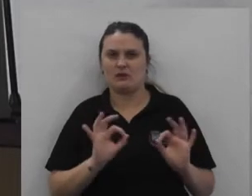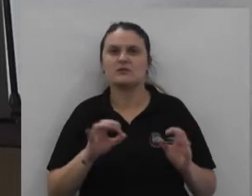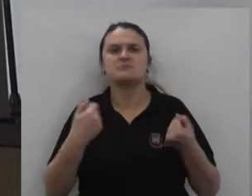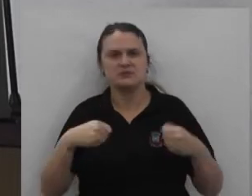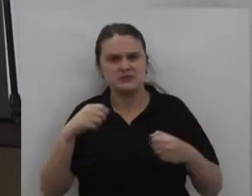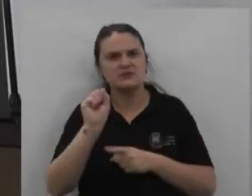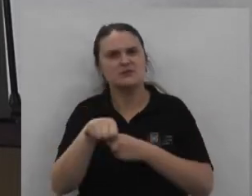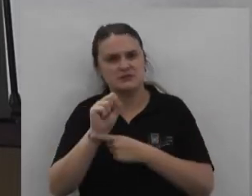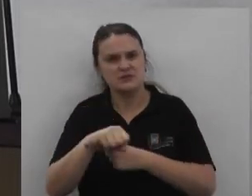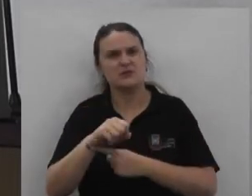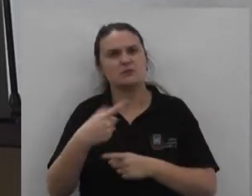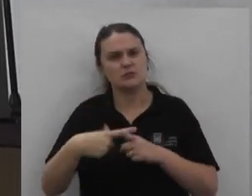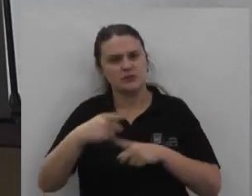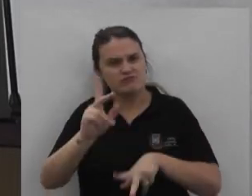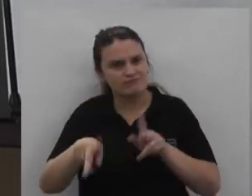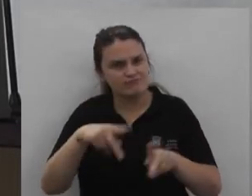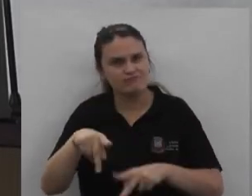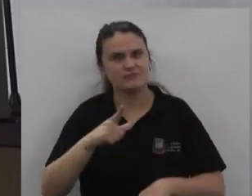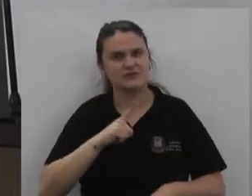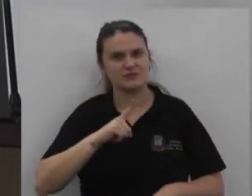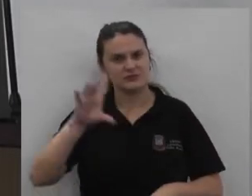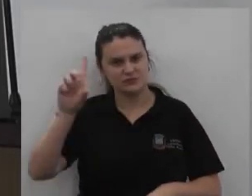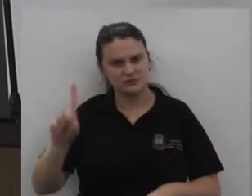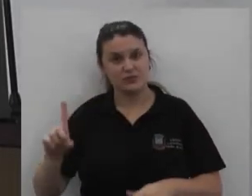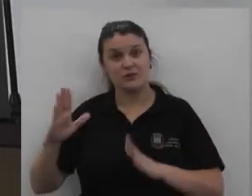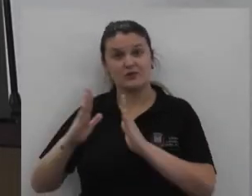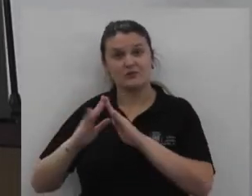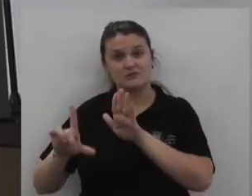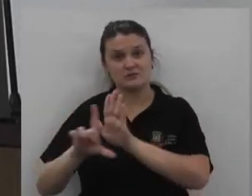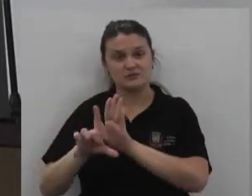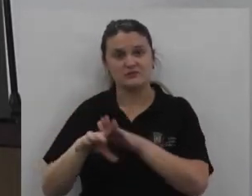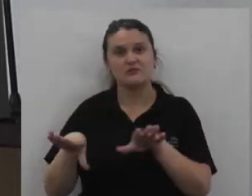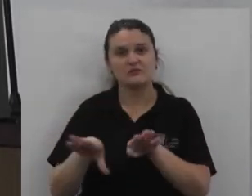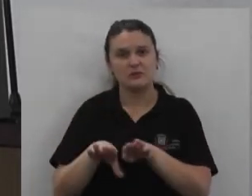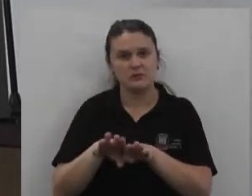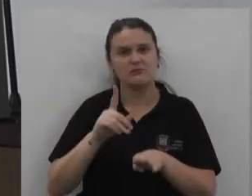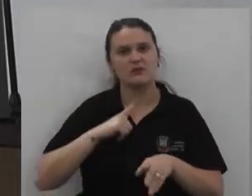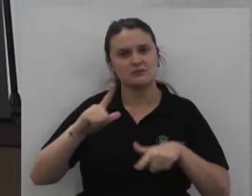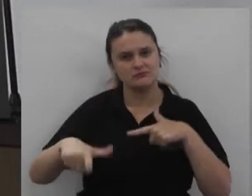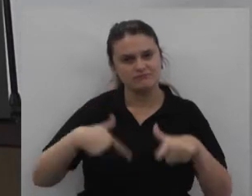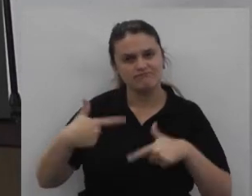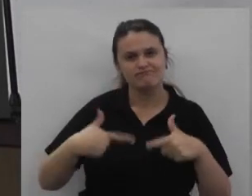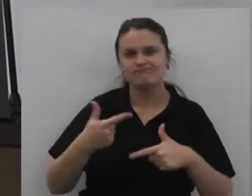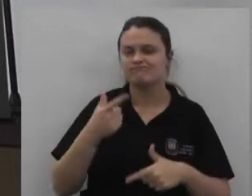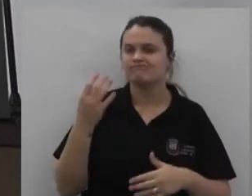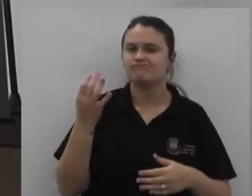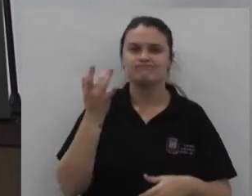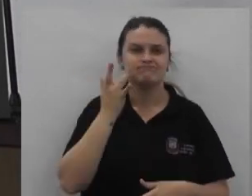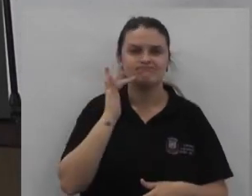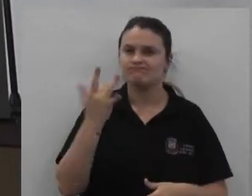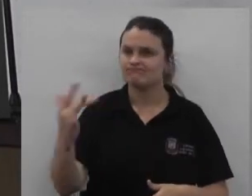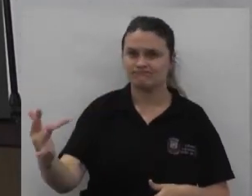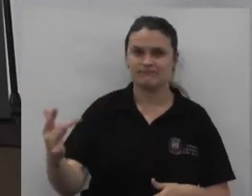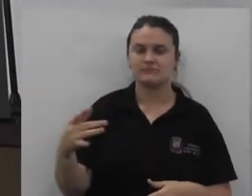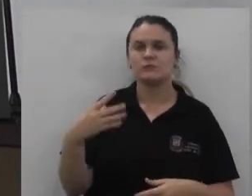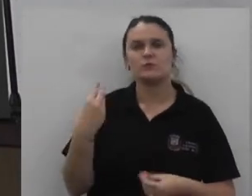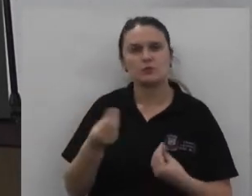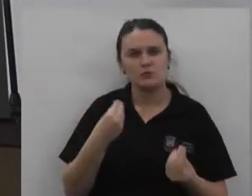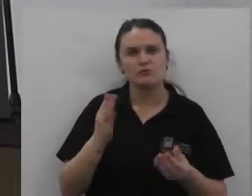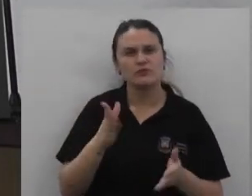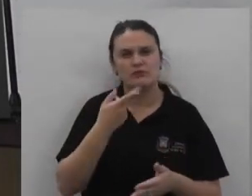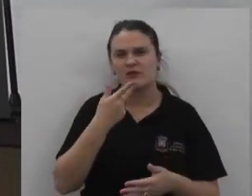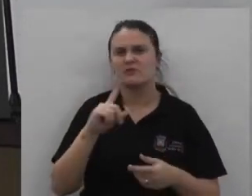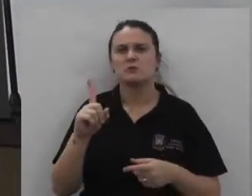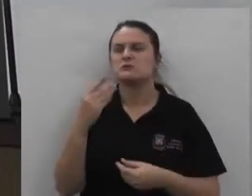acontecem Eu acho que Esse é o caminho O legislativo Também Tem atuado De forma Brilhante Que nem eu